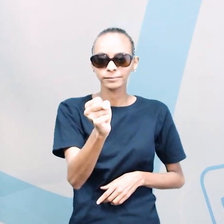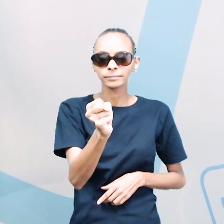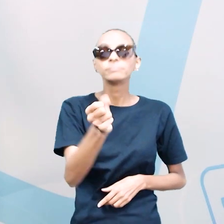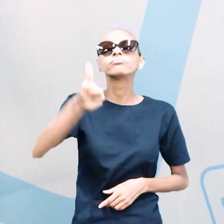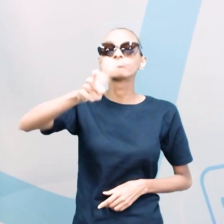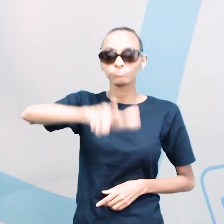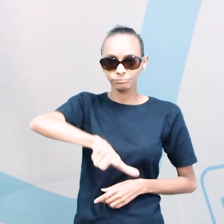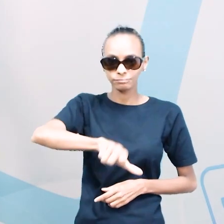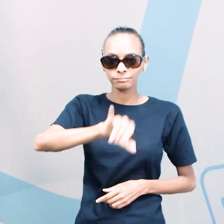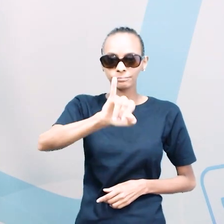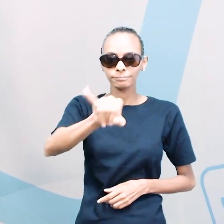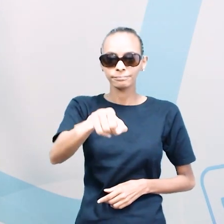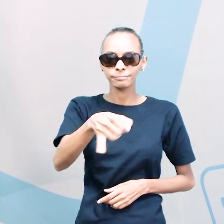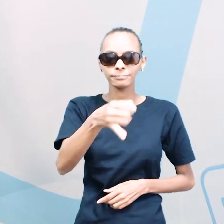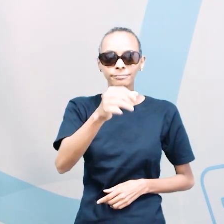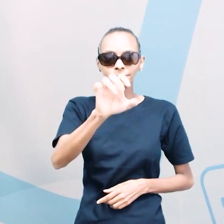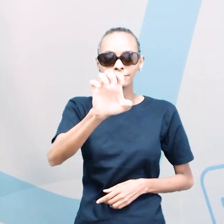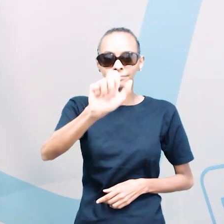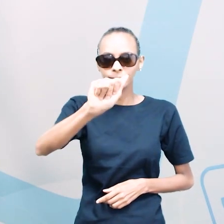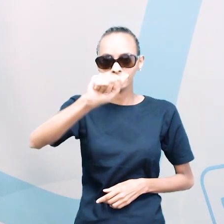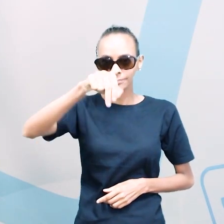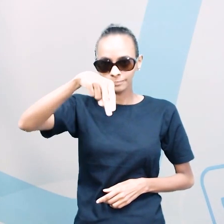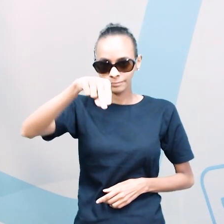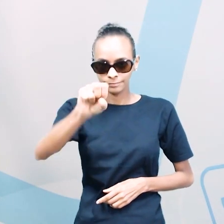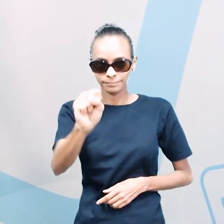Novamente. Jeans.